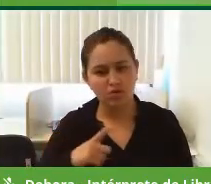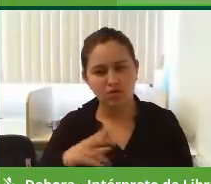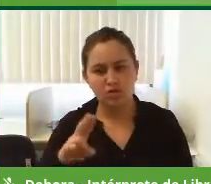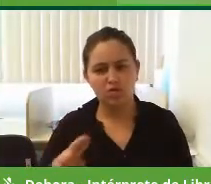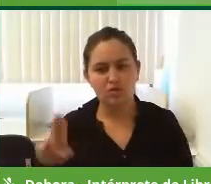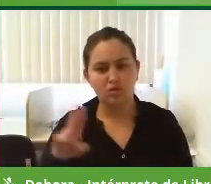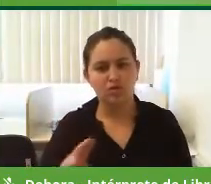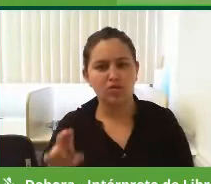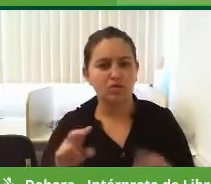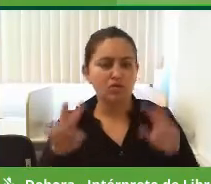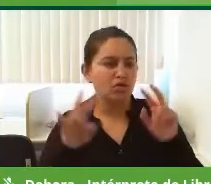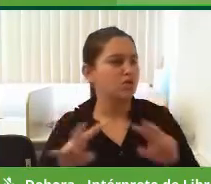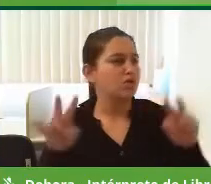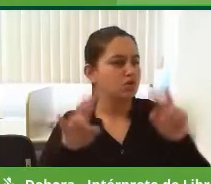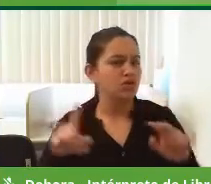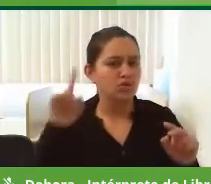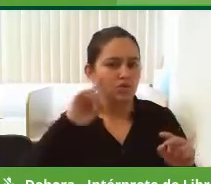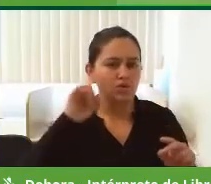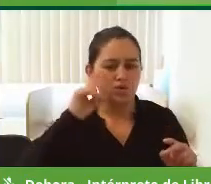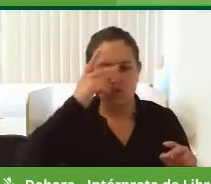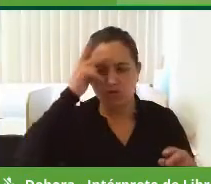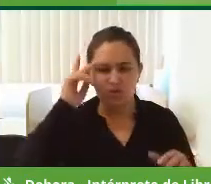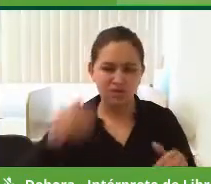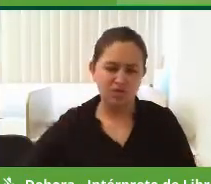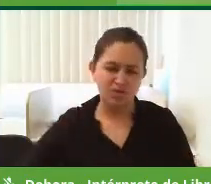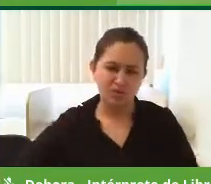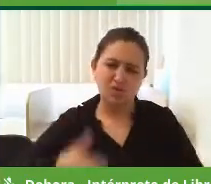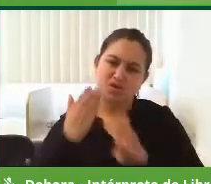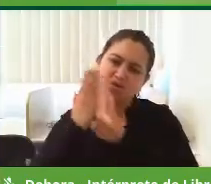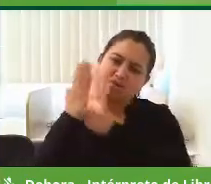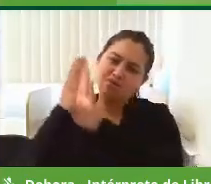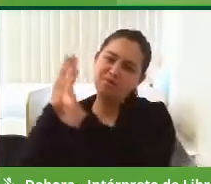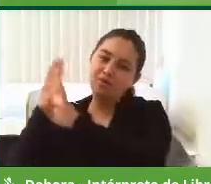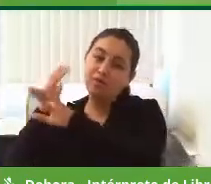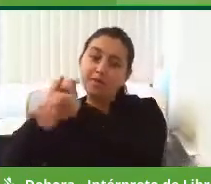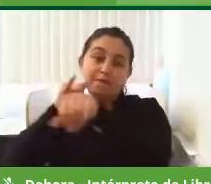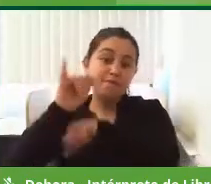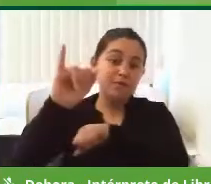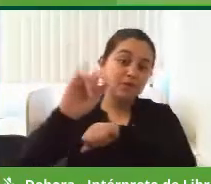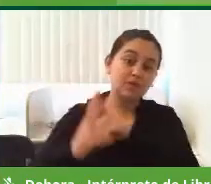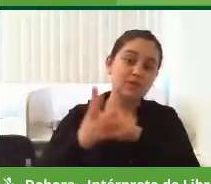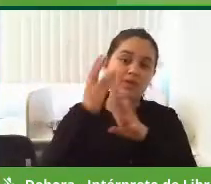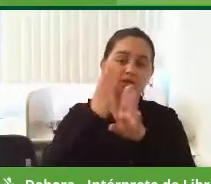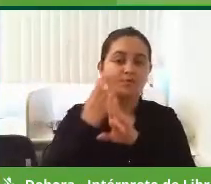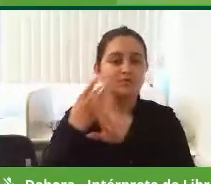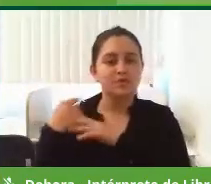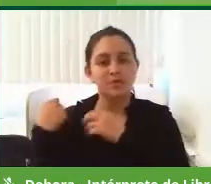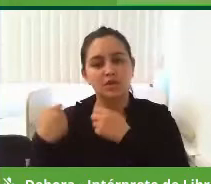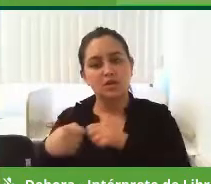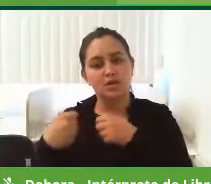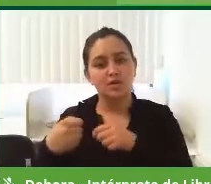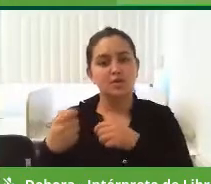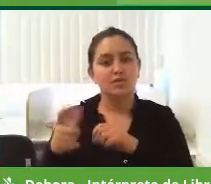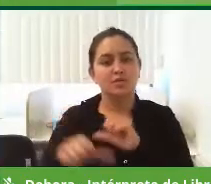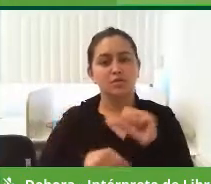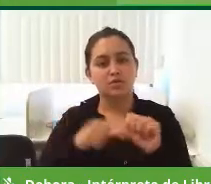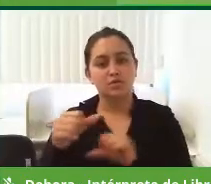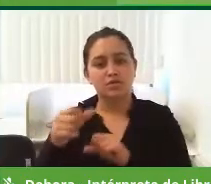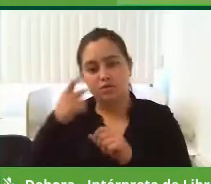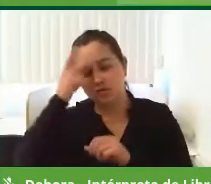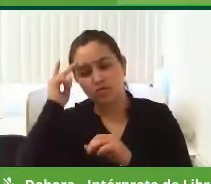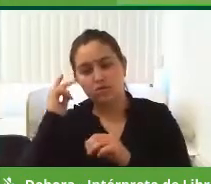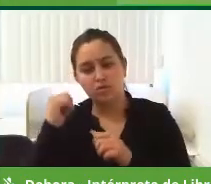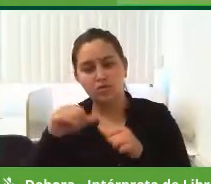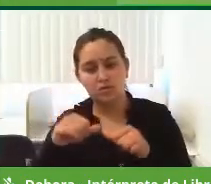e percebo, no dia a dia, que o povo sofre nas filas. Para evitar essas filas, então tem que ser marcado pelo seu guardo. Se o povo ficar em casa,